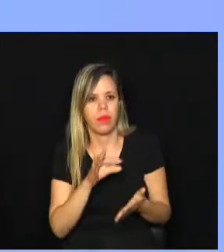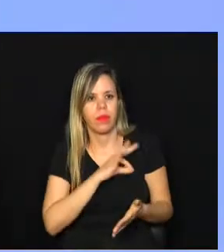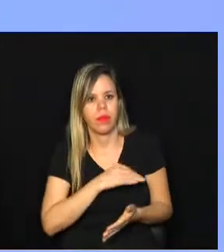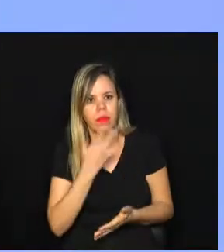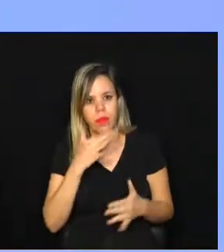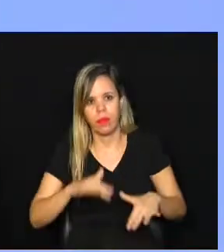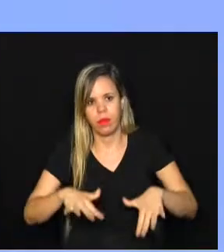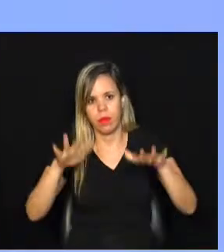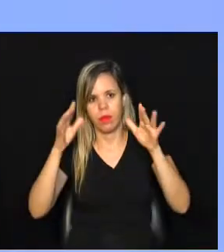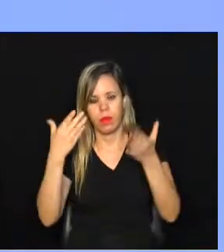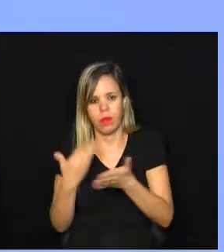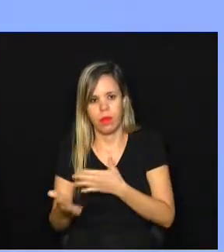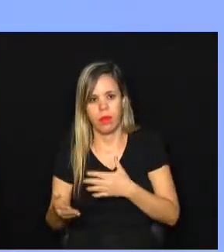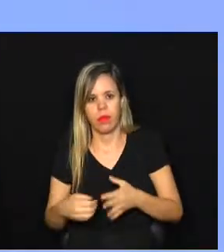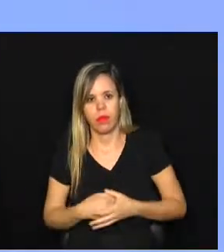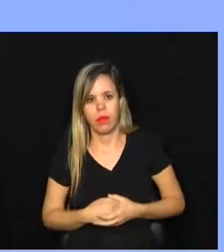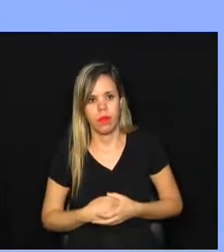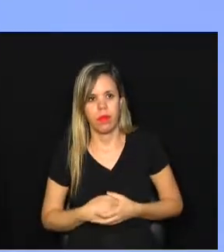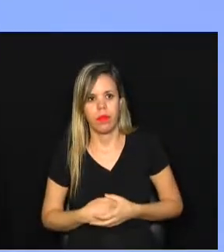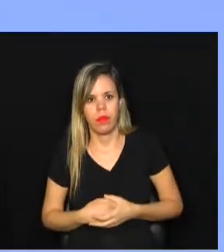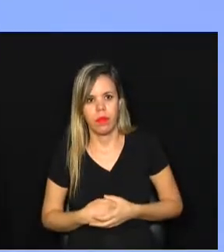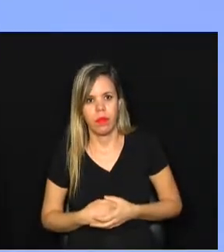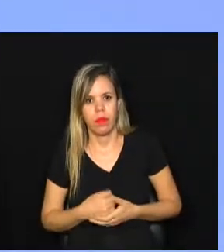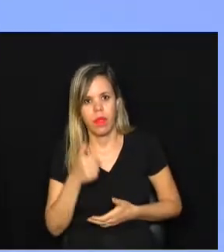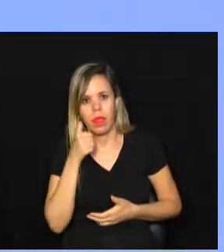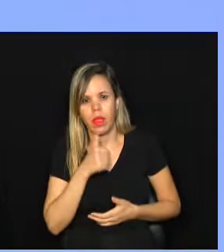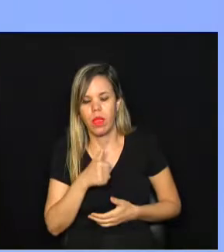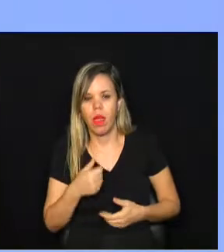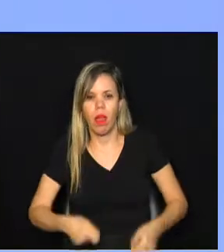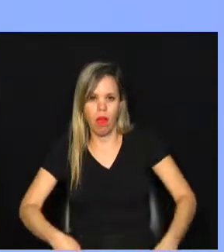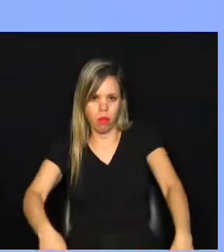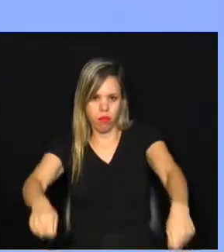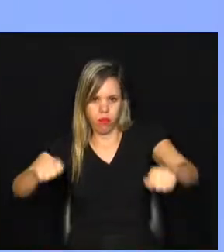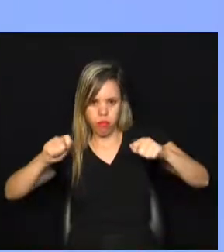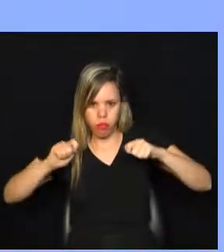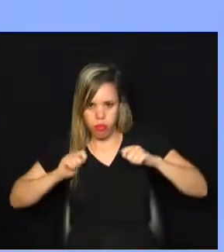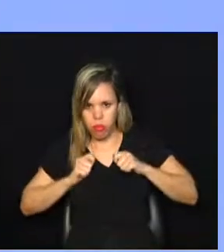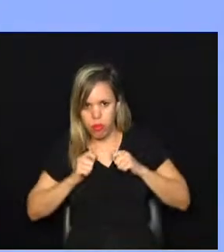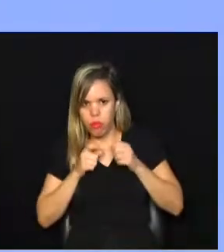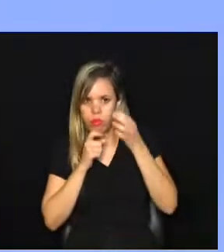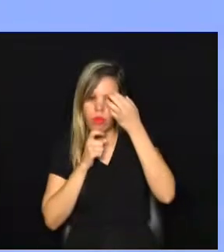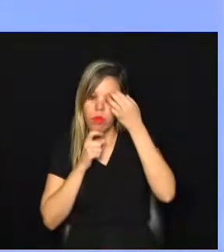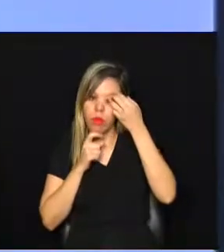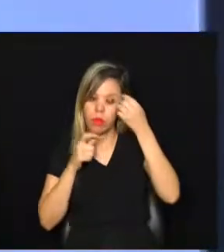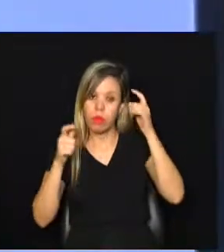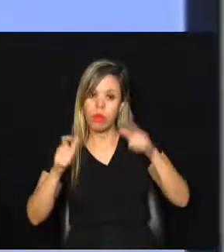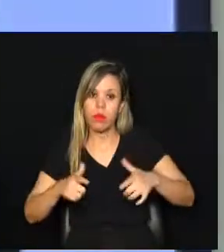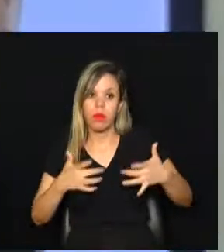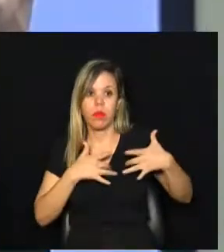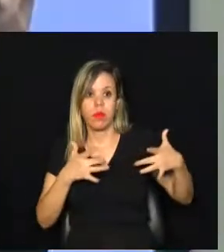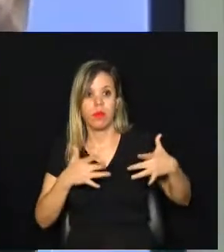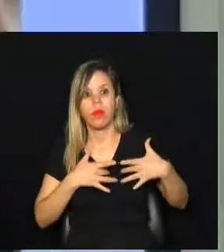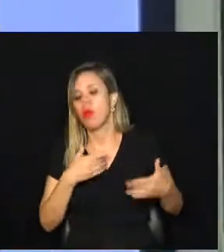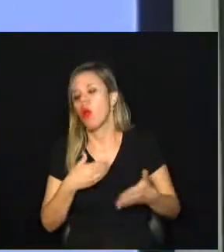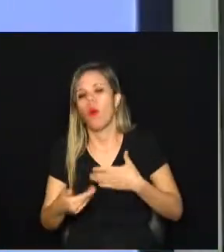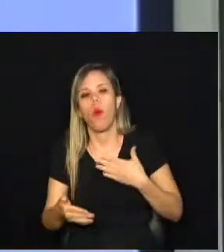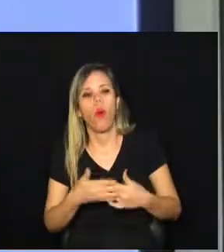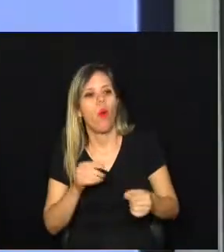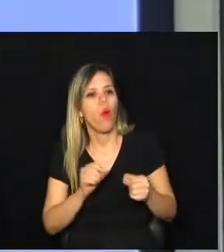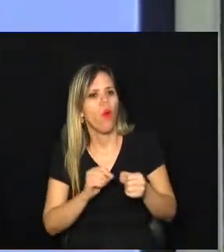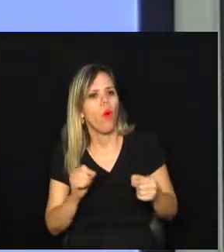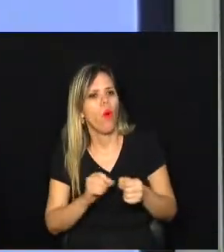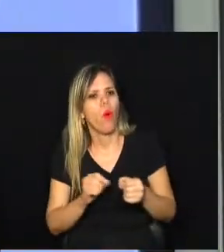crescem, perdem rápido. Roupas femininas e cobertores. Onde doar? A doação pode ser feita